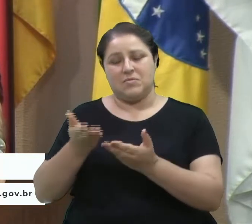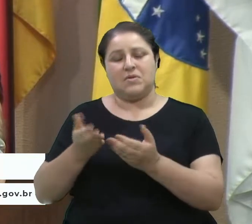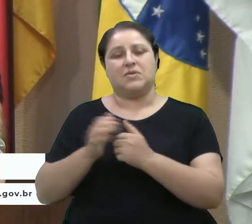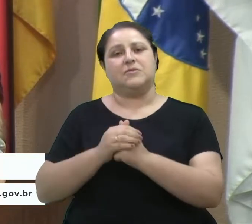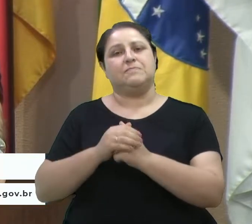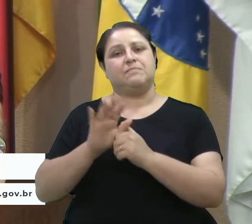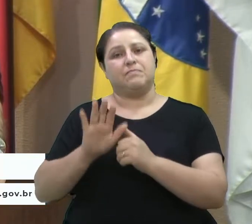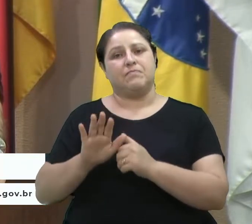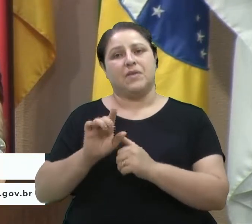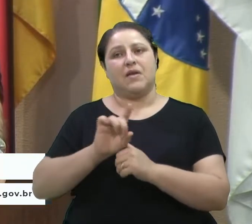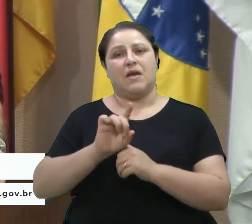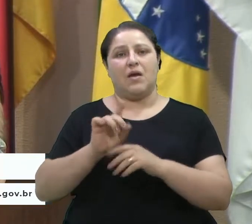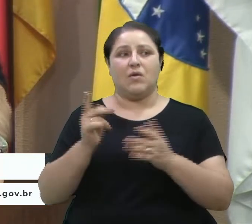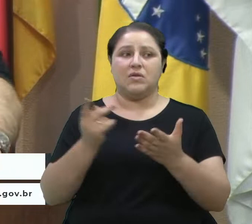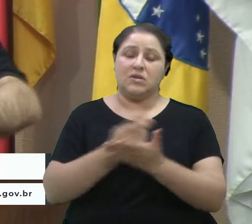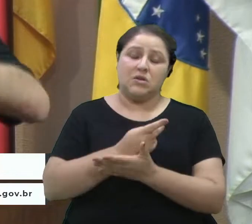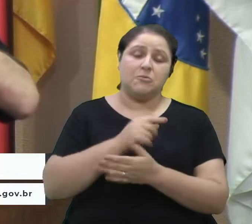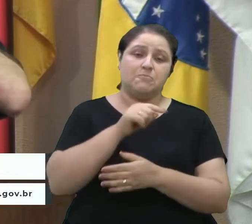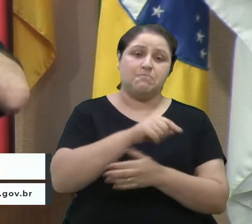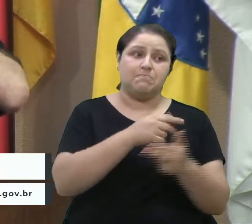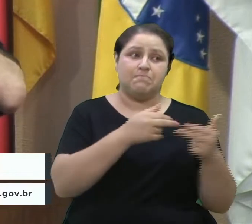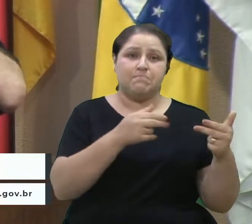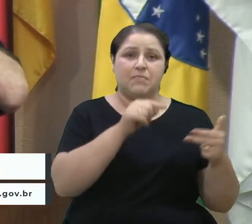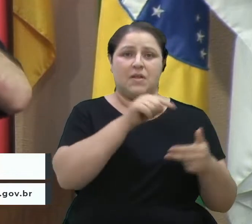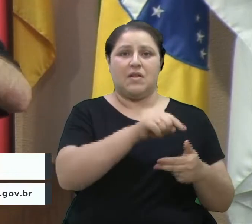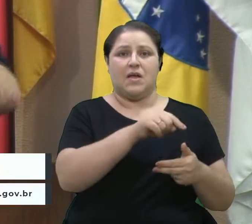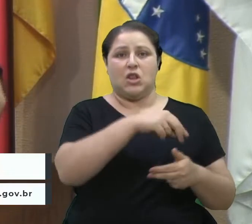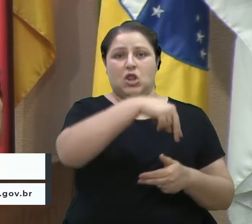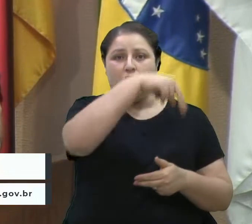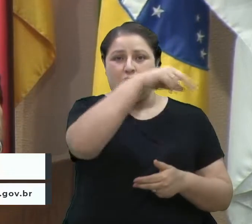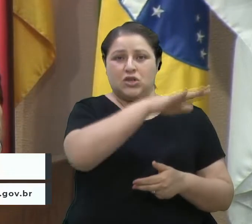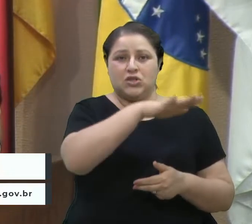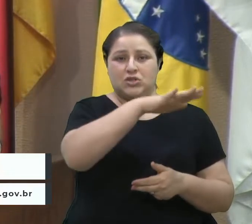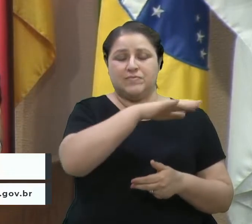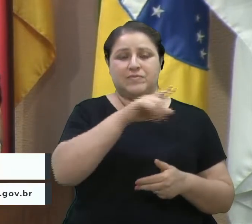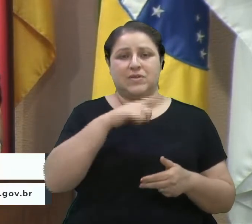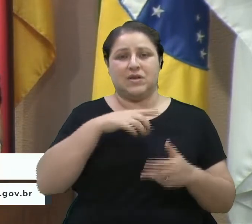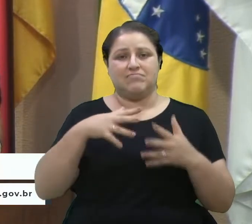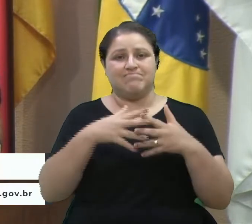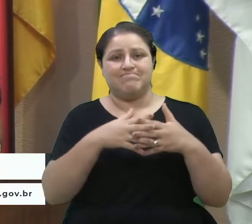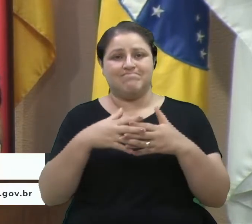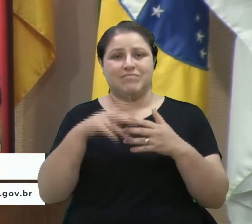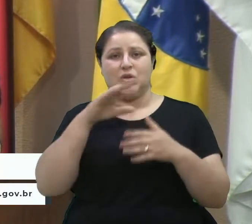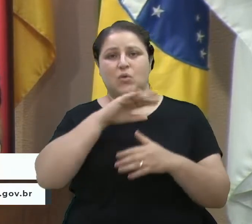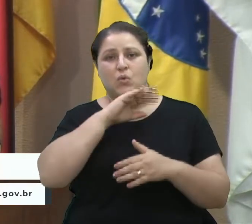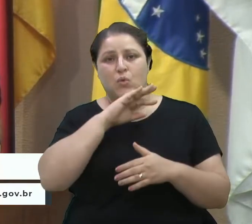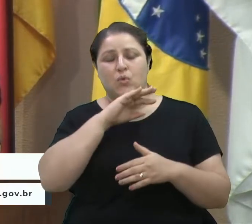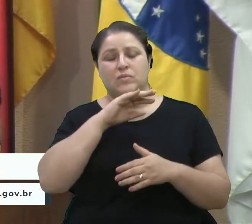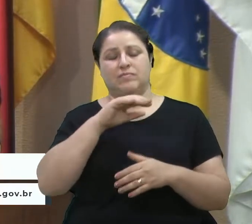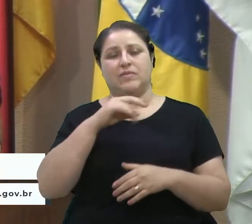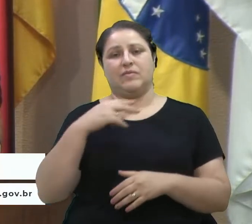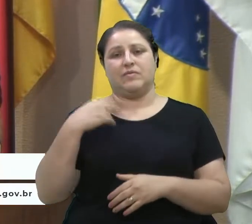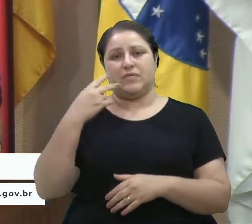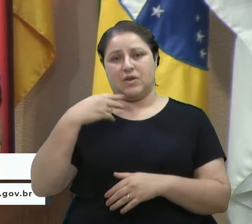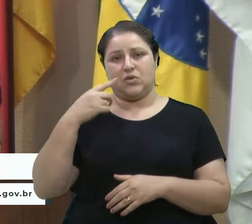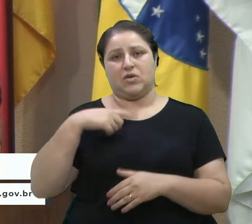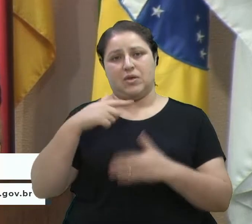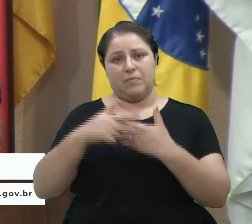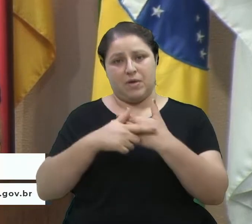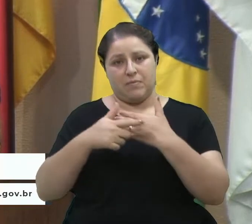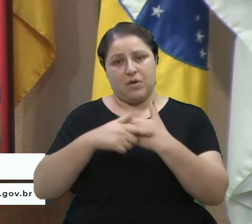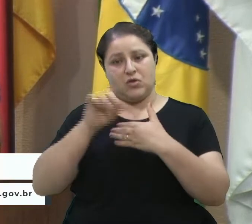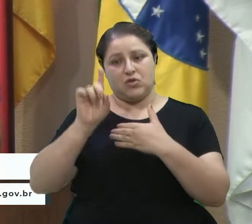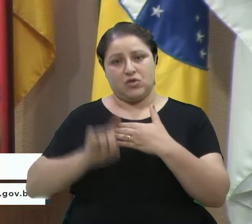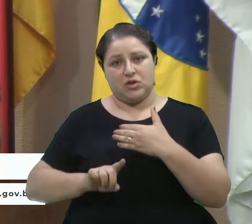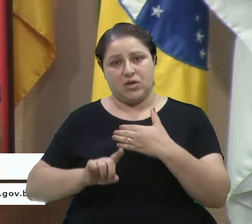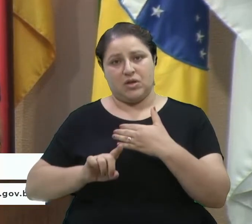triste, acho complicado, ruim, o vereador ter o papel de fiscalizar, ter esse direito de